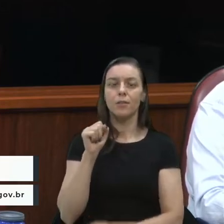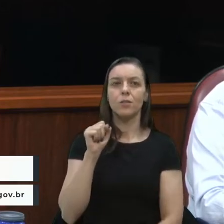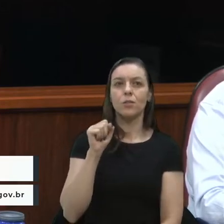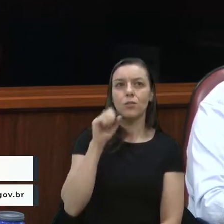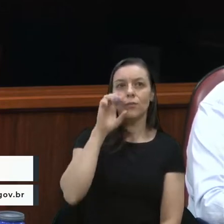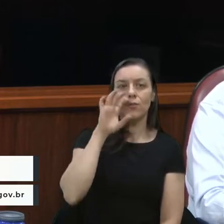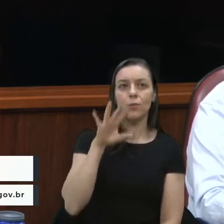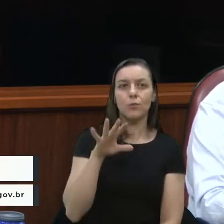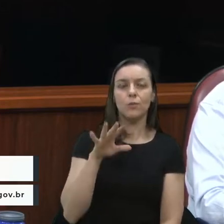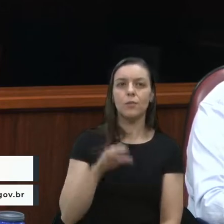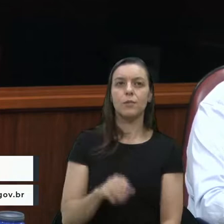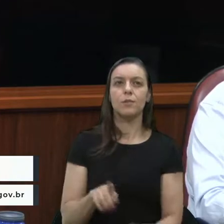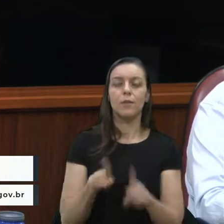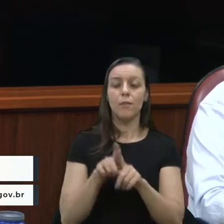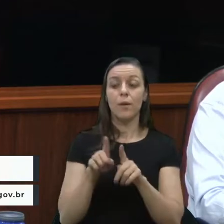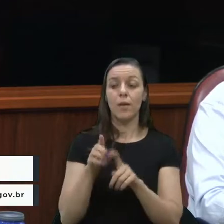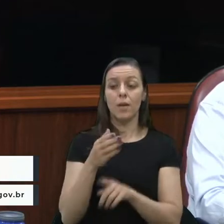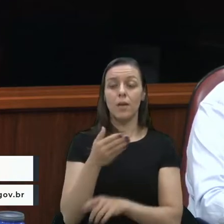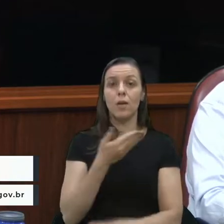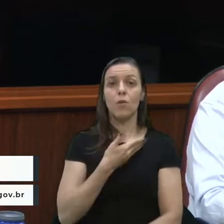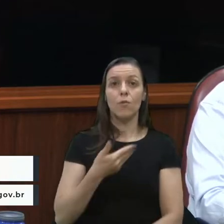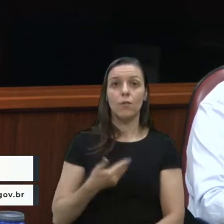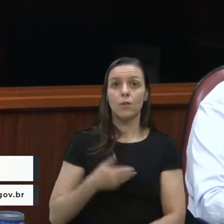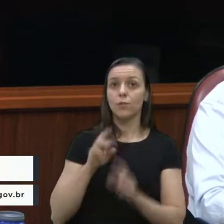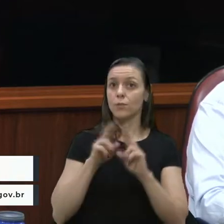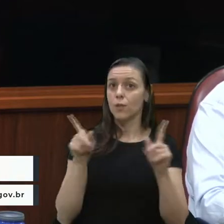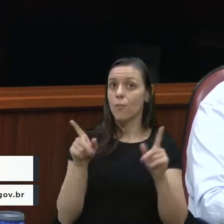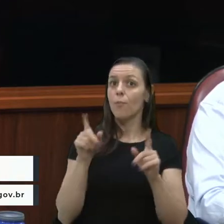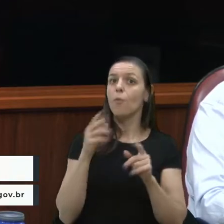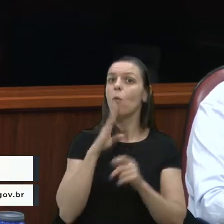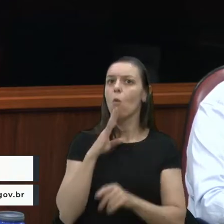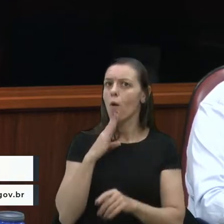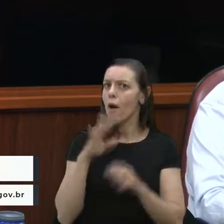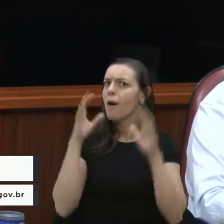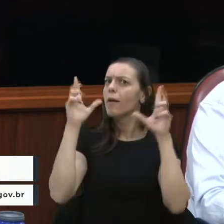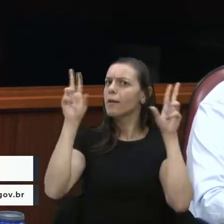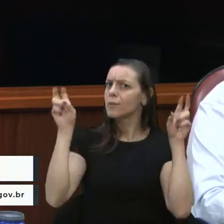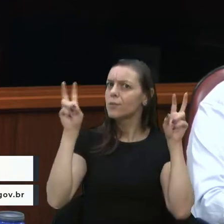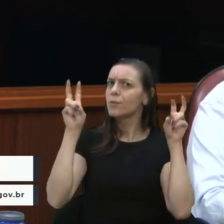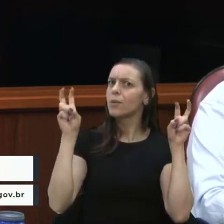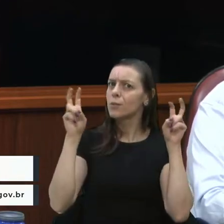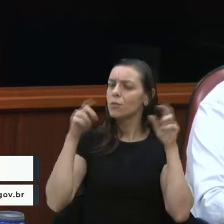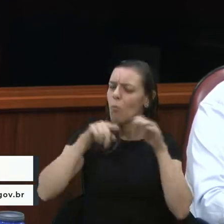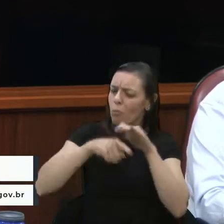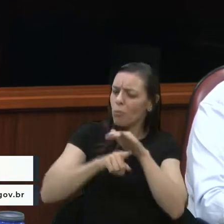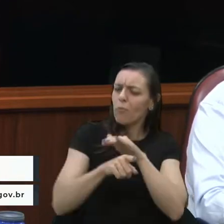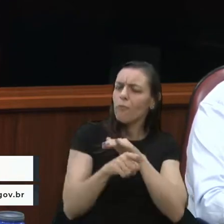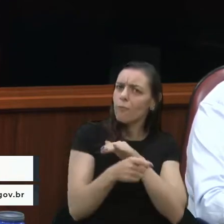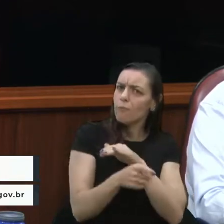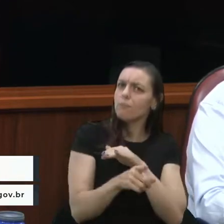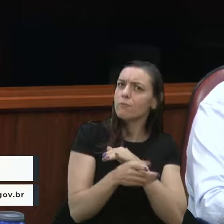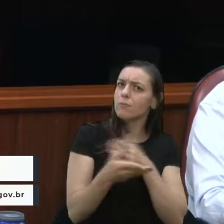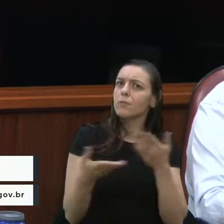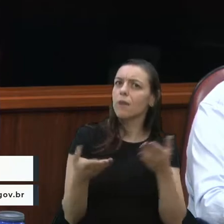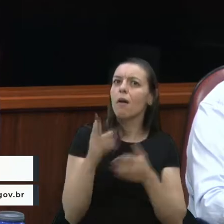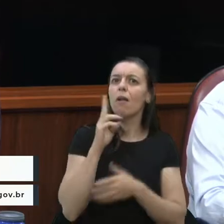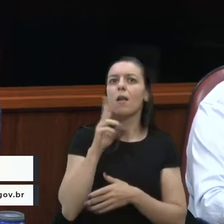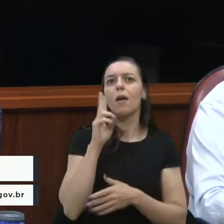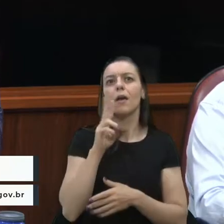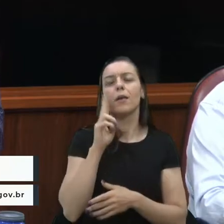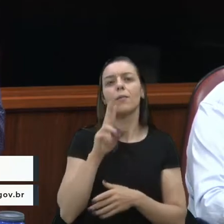governos diferentes, mas conhecem o tema de forma, penso eu, que muito aprofundada. Eu lembro lá,